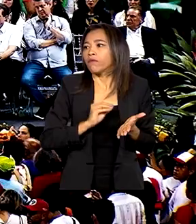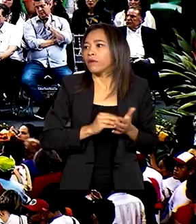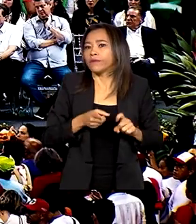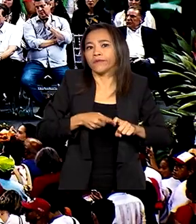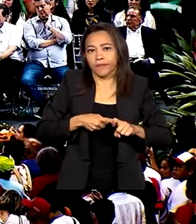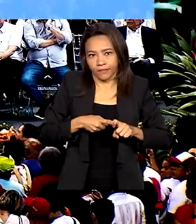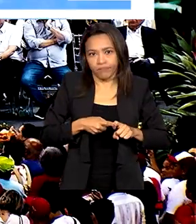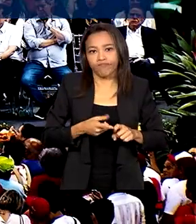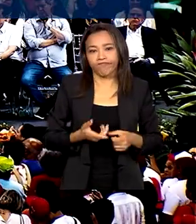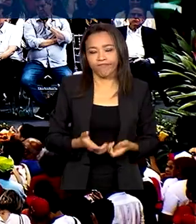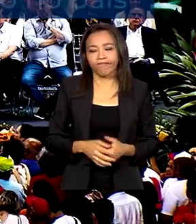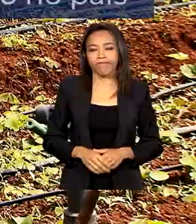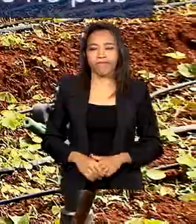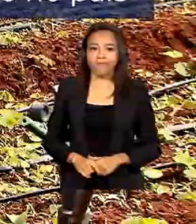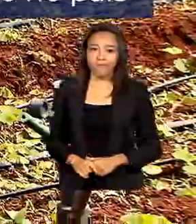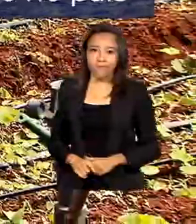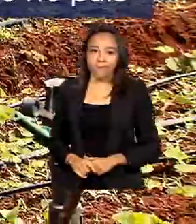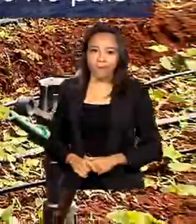médico.